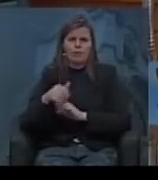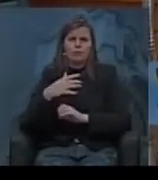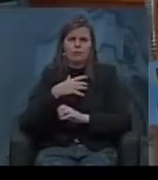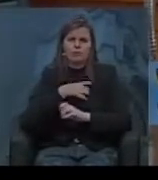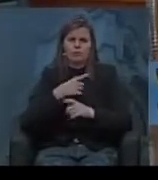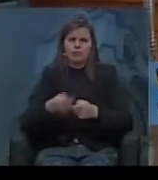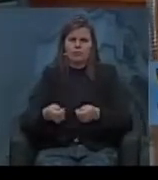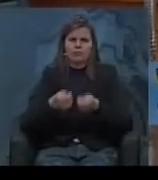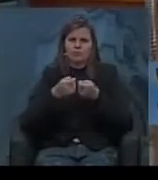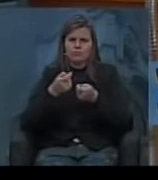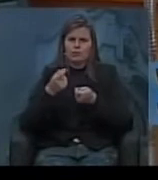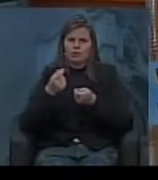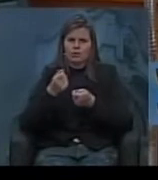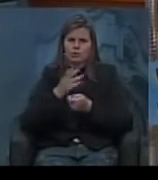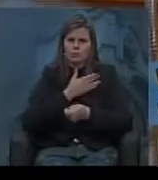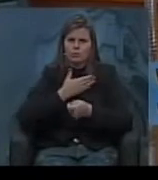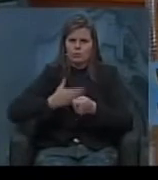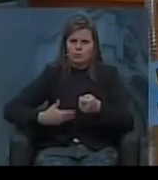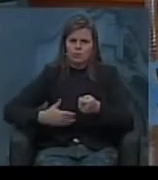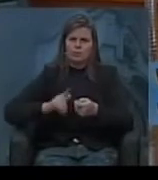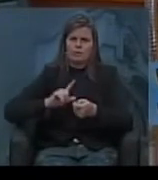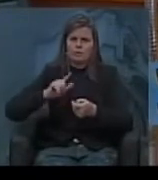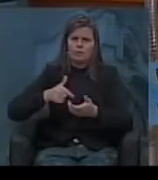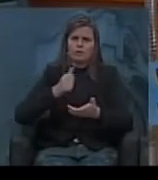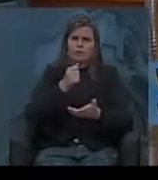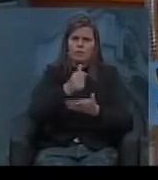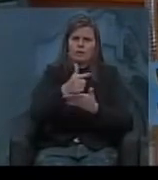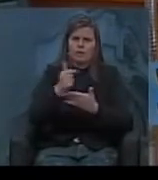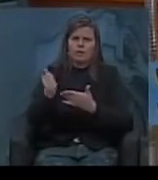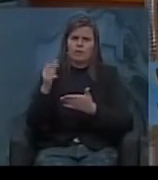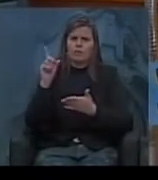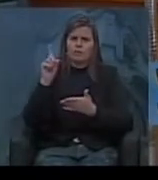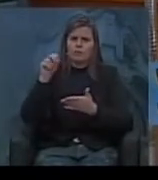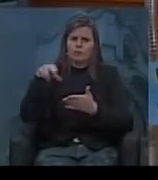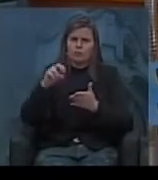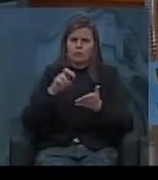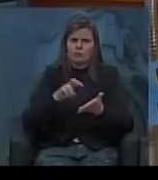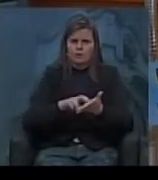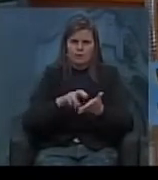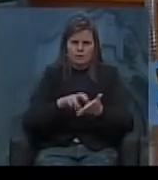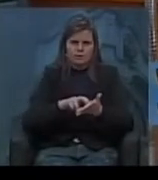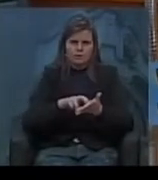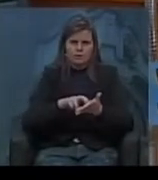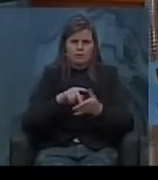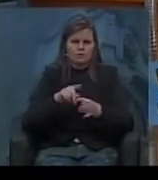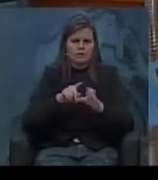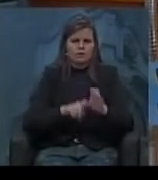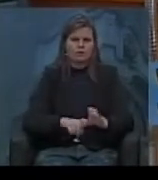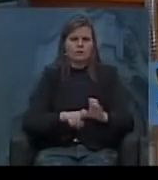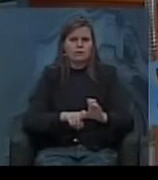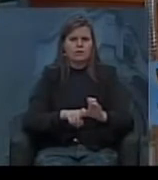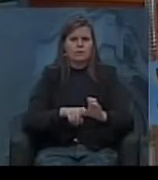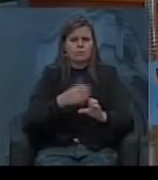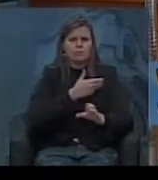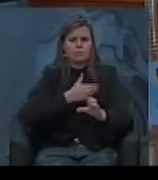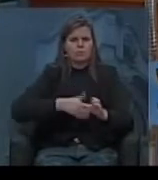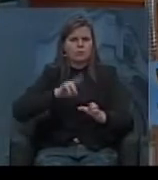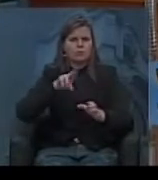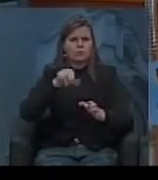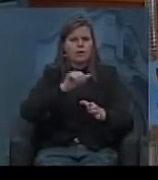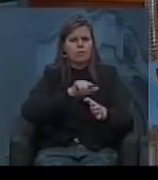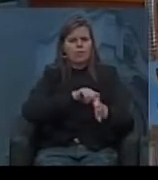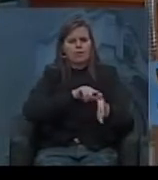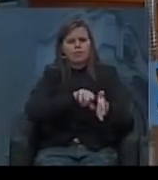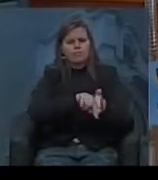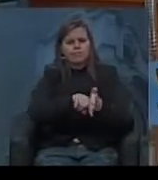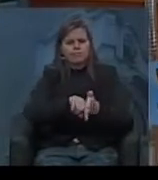recursos públicos de todos nós para pagar aos banqueiros e aos credores de uma dívida pública que nunca foi auditada cortou dinheiro da